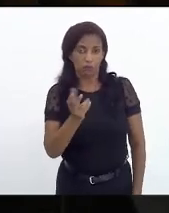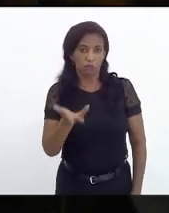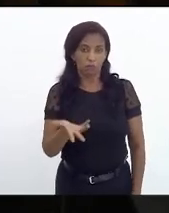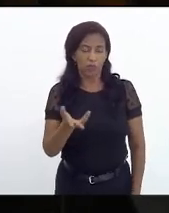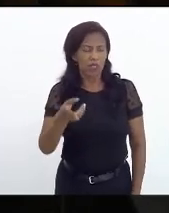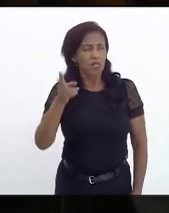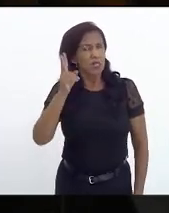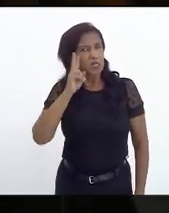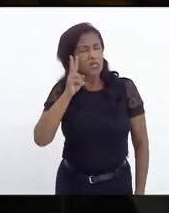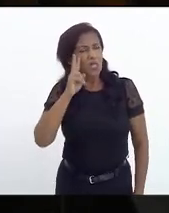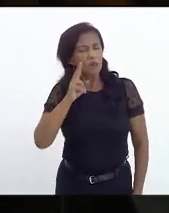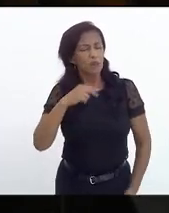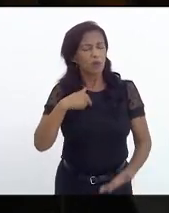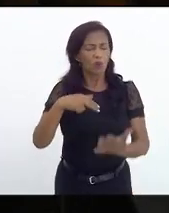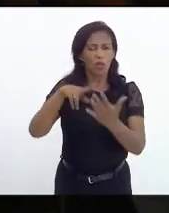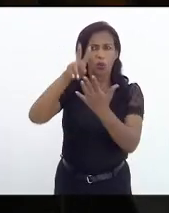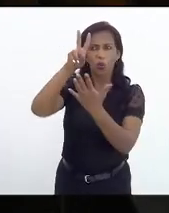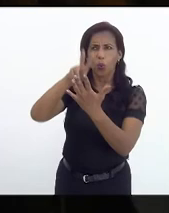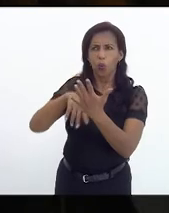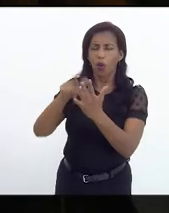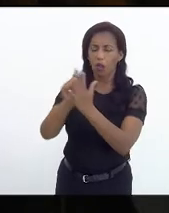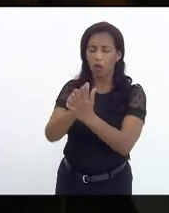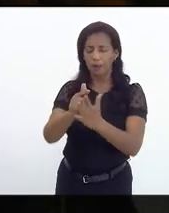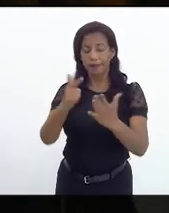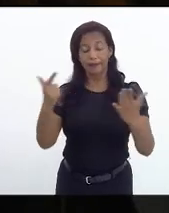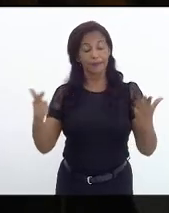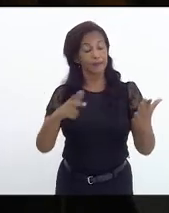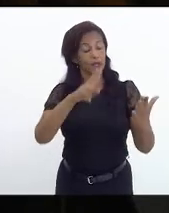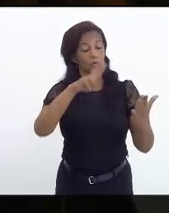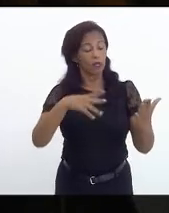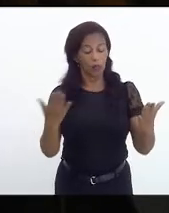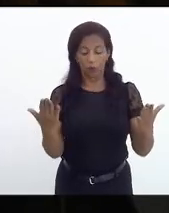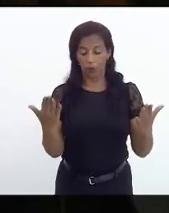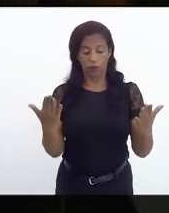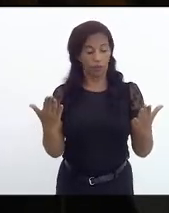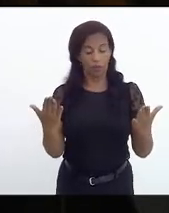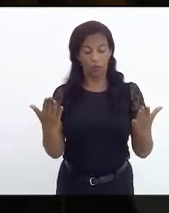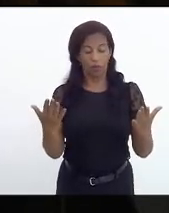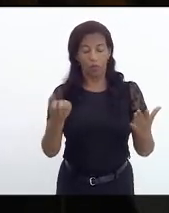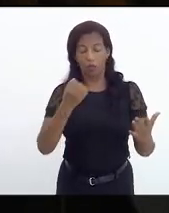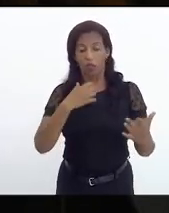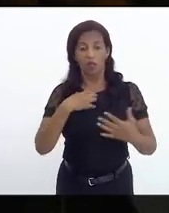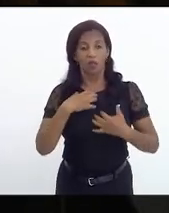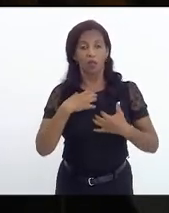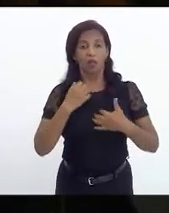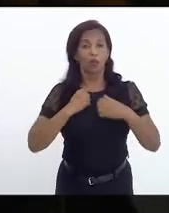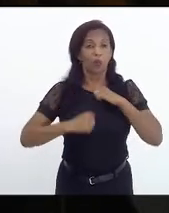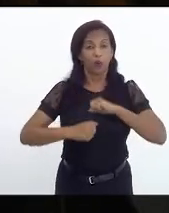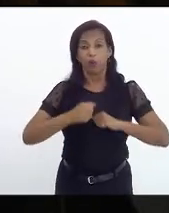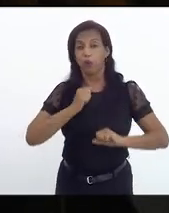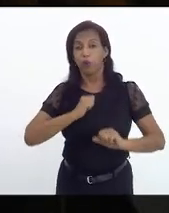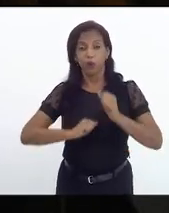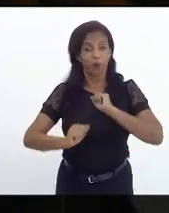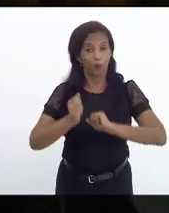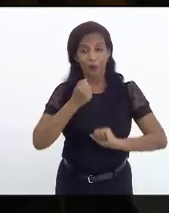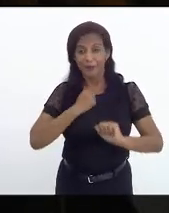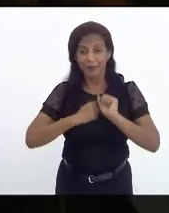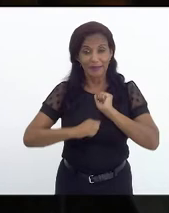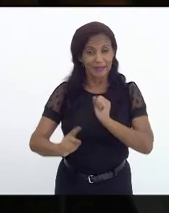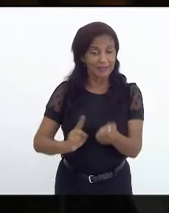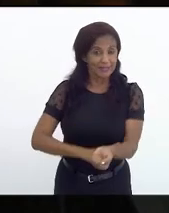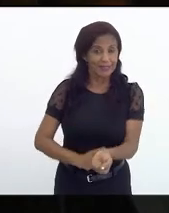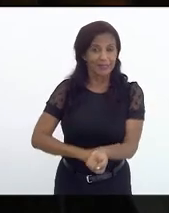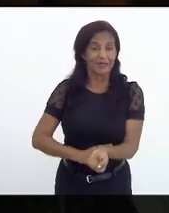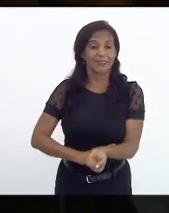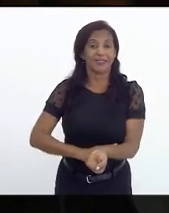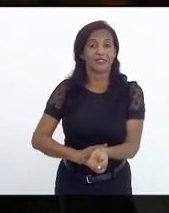vez que eu leio o noticiário, eu fico com ânsia de ter